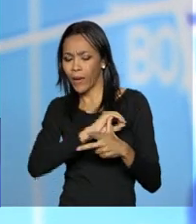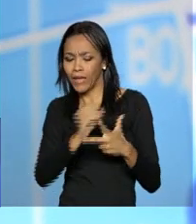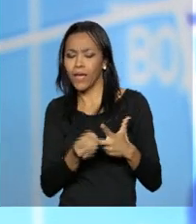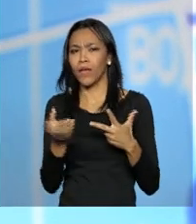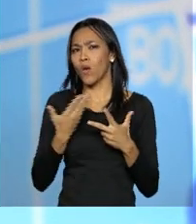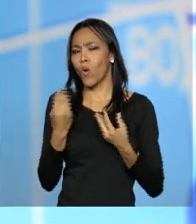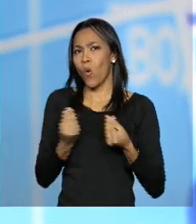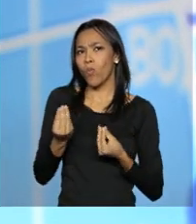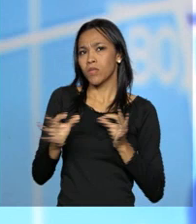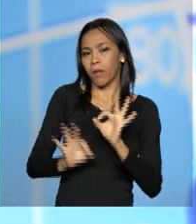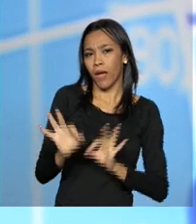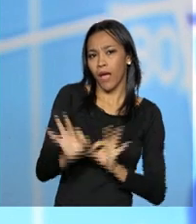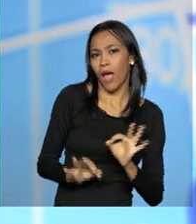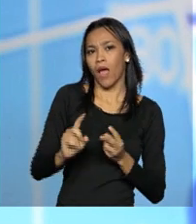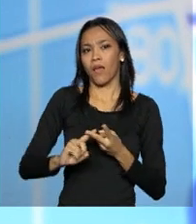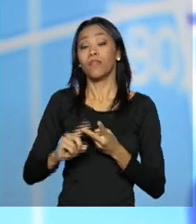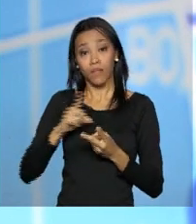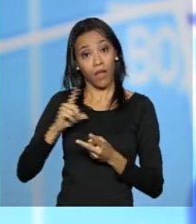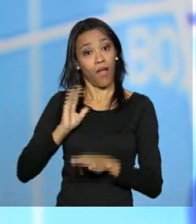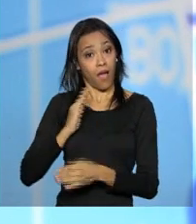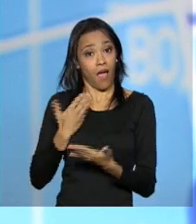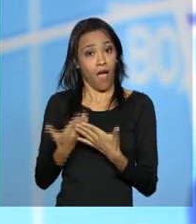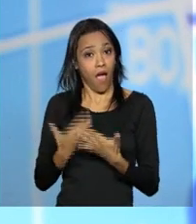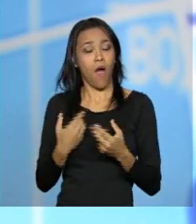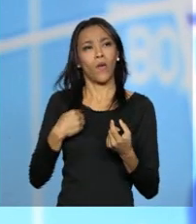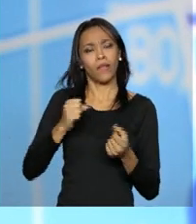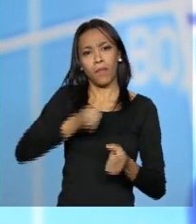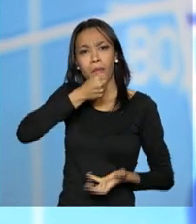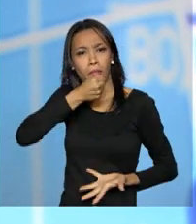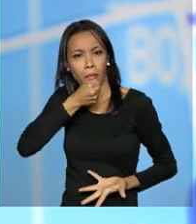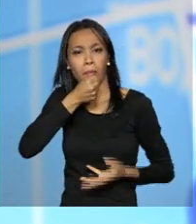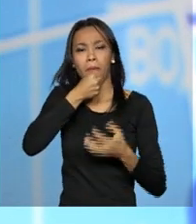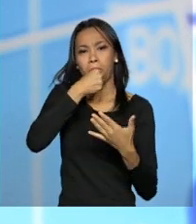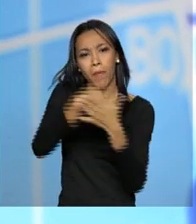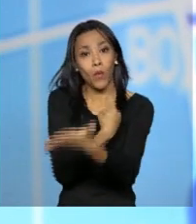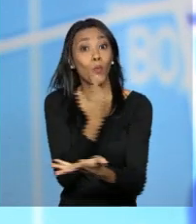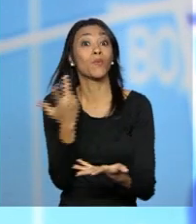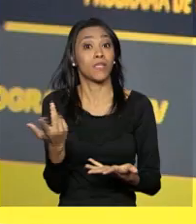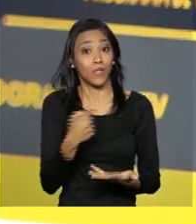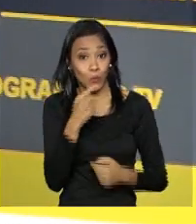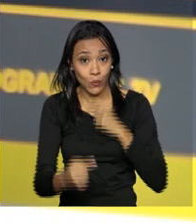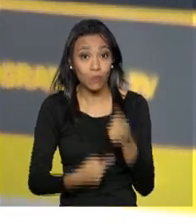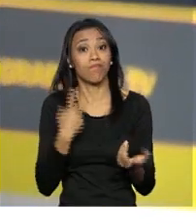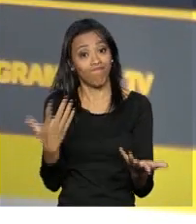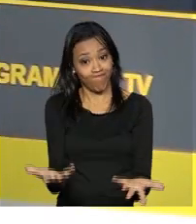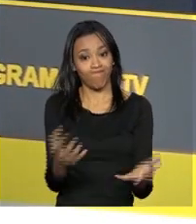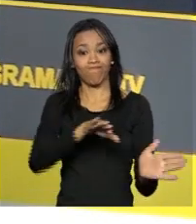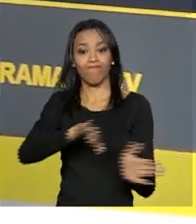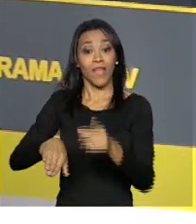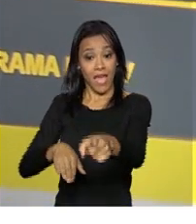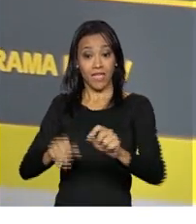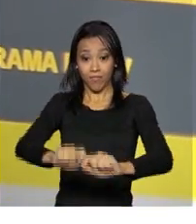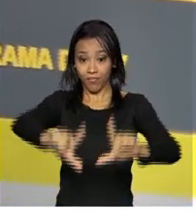para o Enem, dar aula, dar entrevista, perguntas, você pode tirar dúvidas. O site Hora